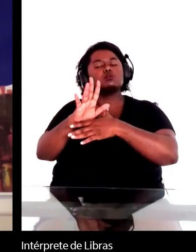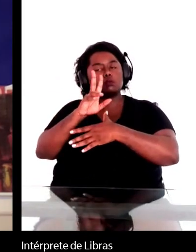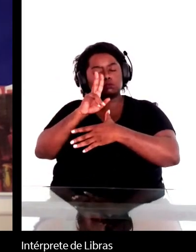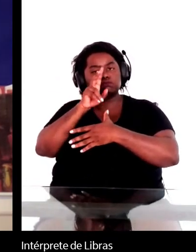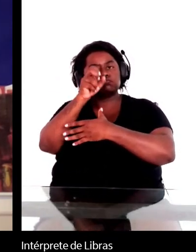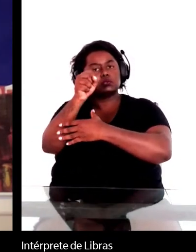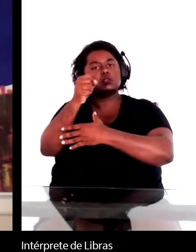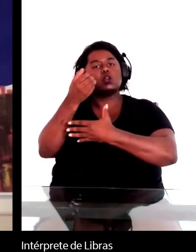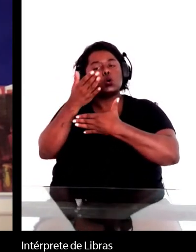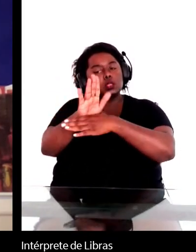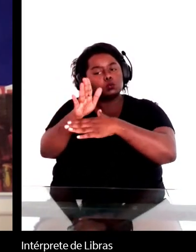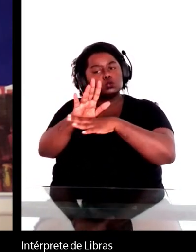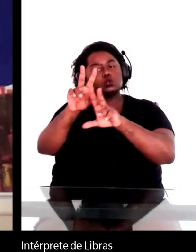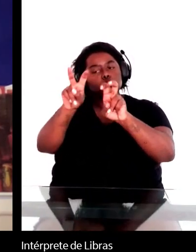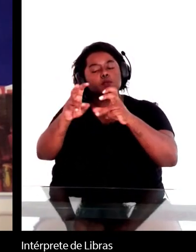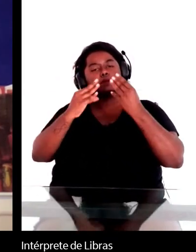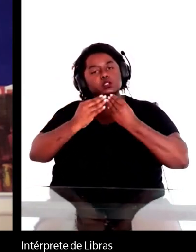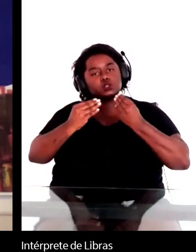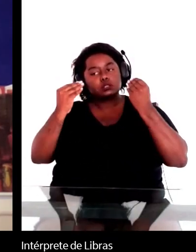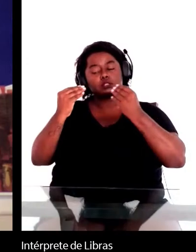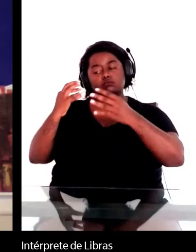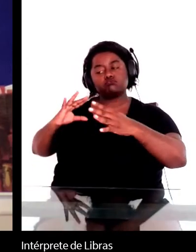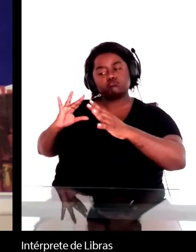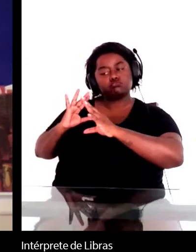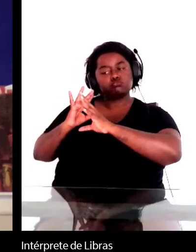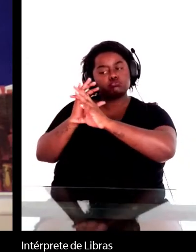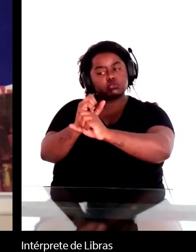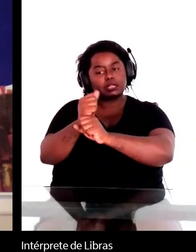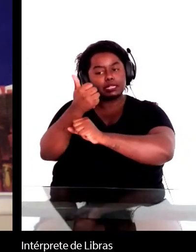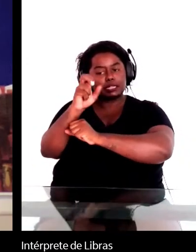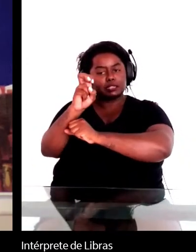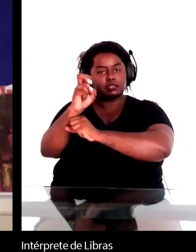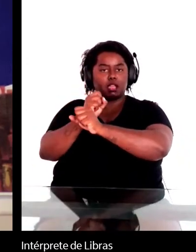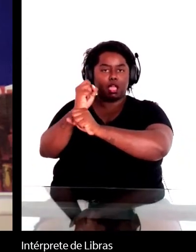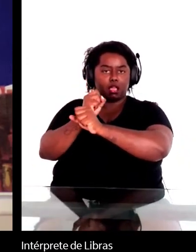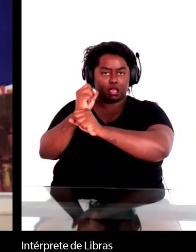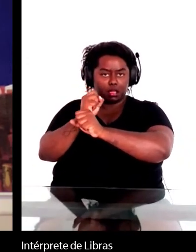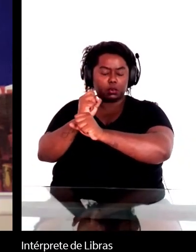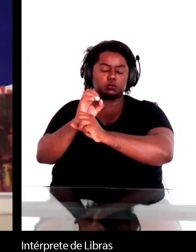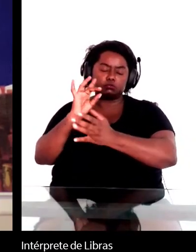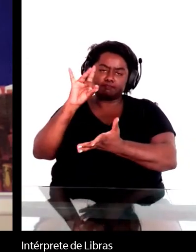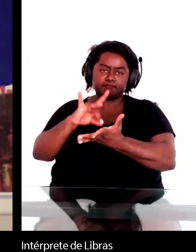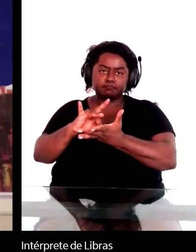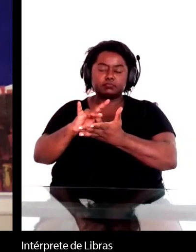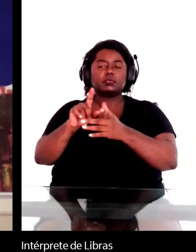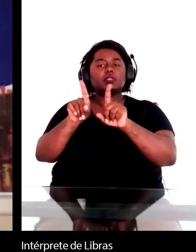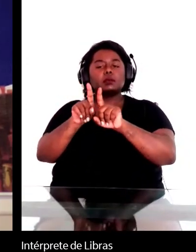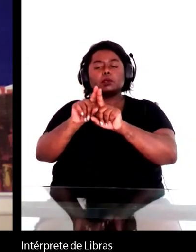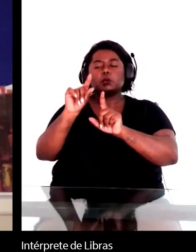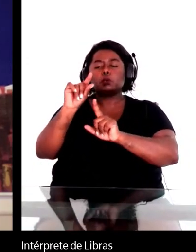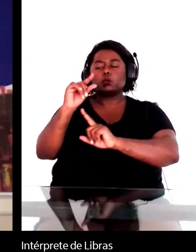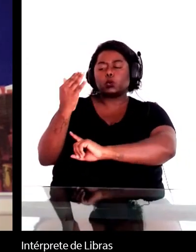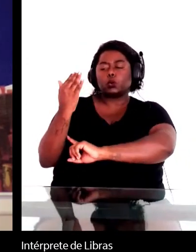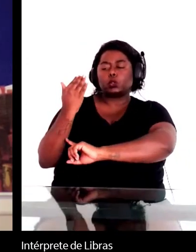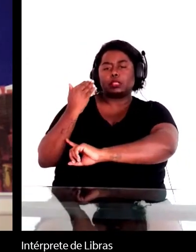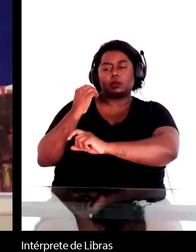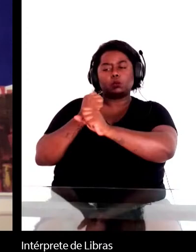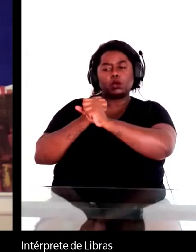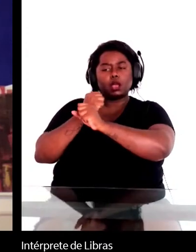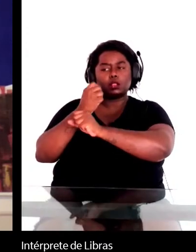nesses passados 15 anos sem dúvida. E saiu um pouco mais recentemente em 2016